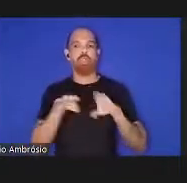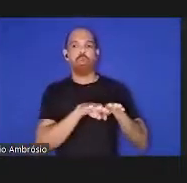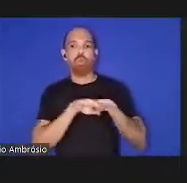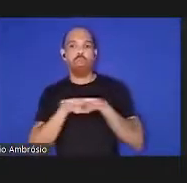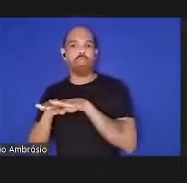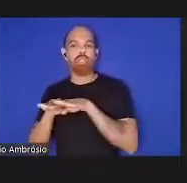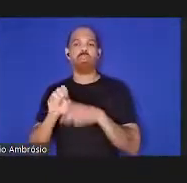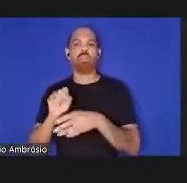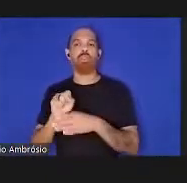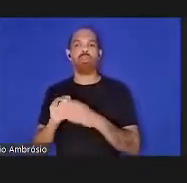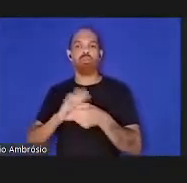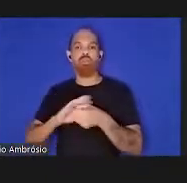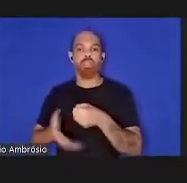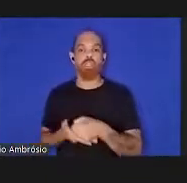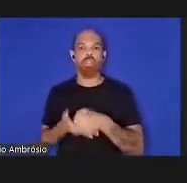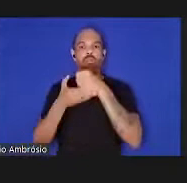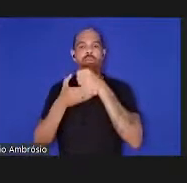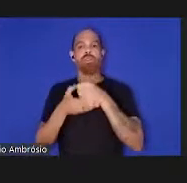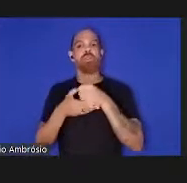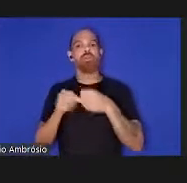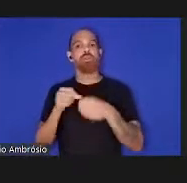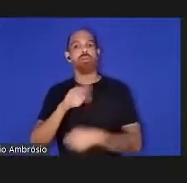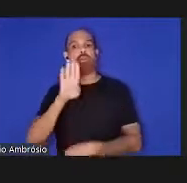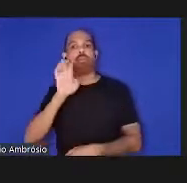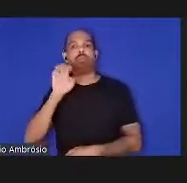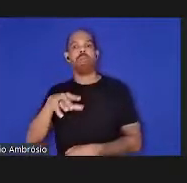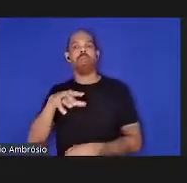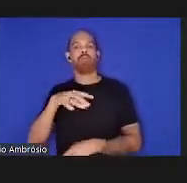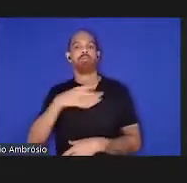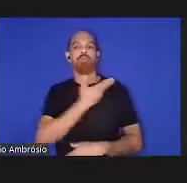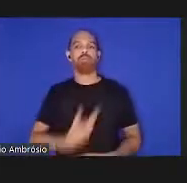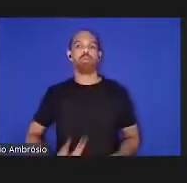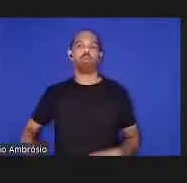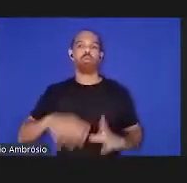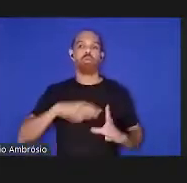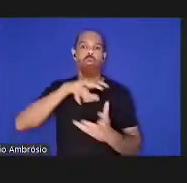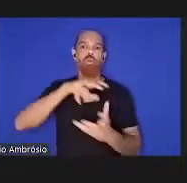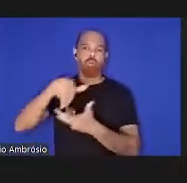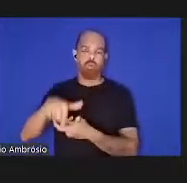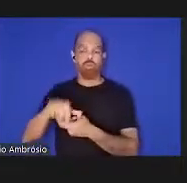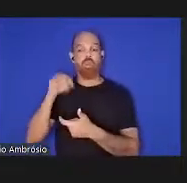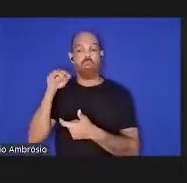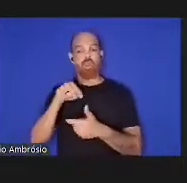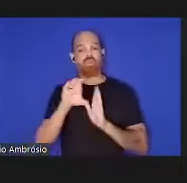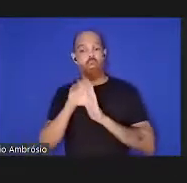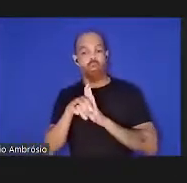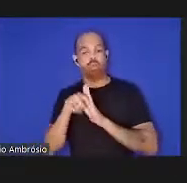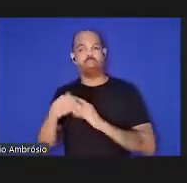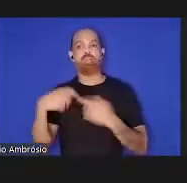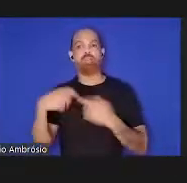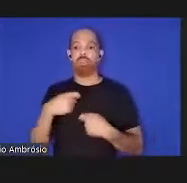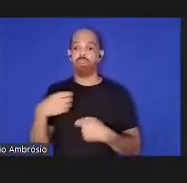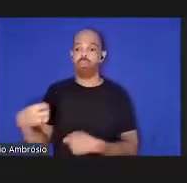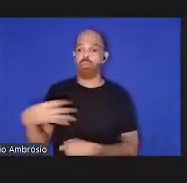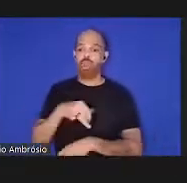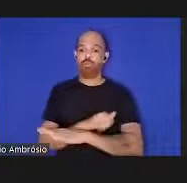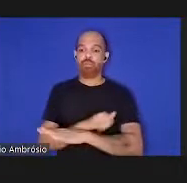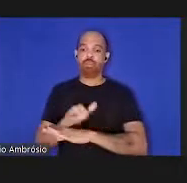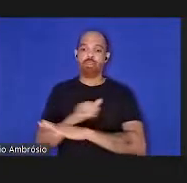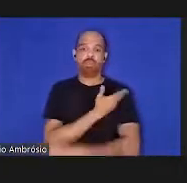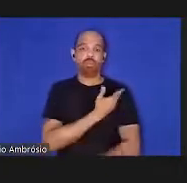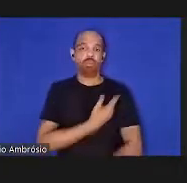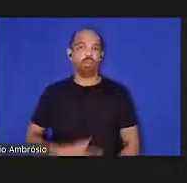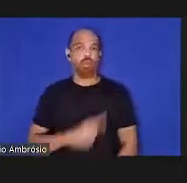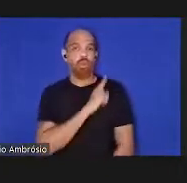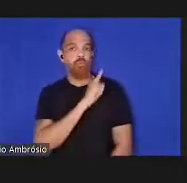segurança humana e um bem público global esta compreensão da saúde global requer novas formas de governança aos nível